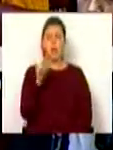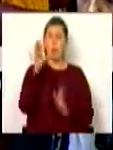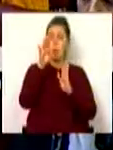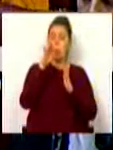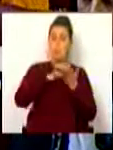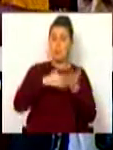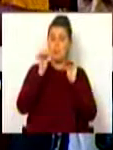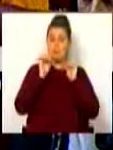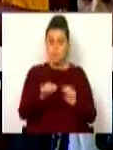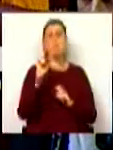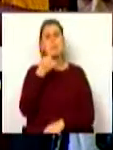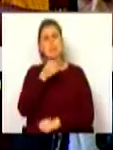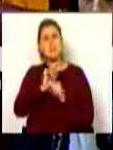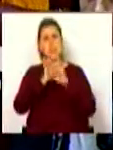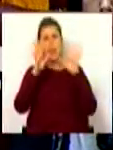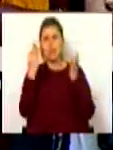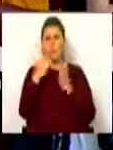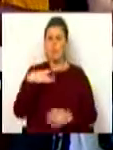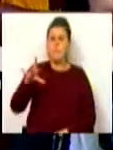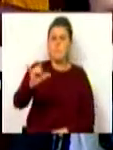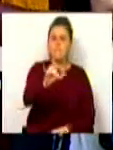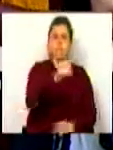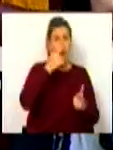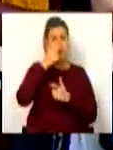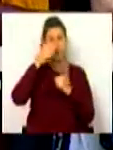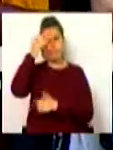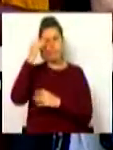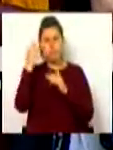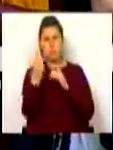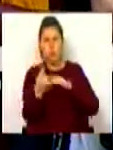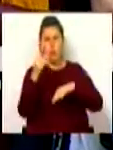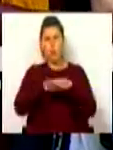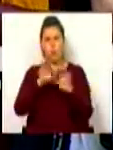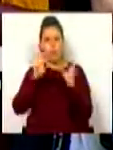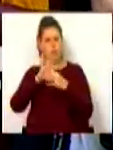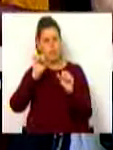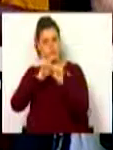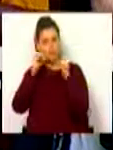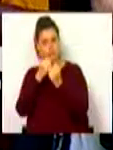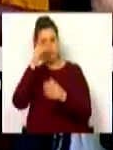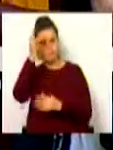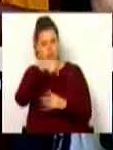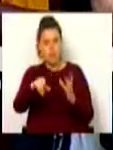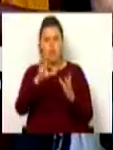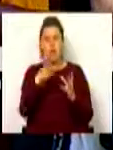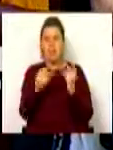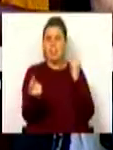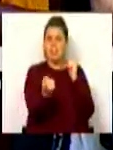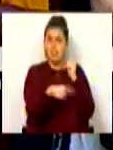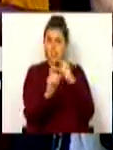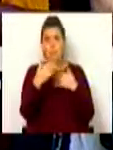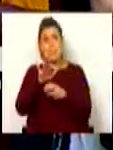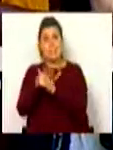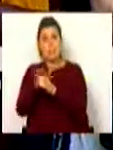plano, fica claro que os territórios de baixa densidade, em função da projeção sociodemográfica, não deixarão de existir, mas em